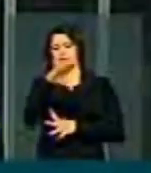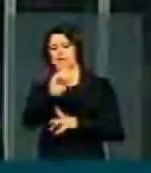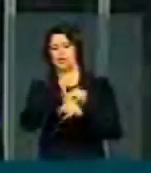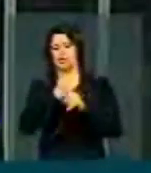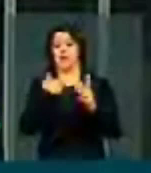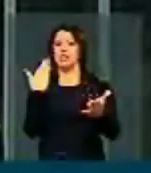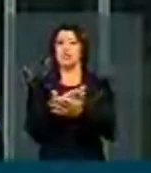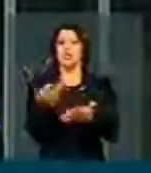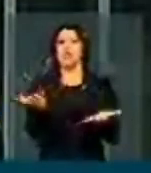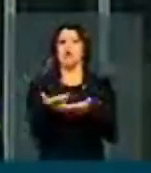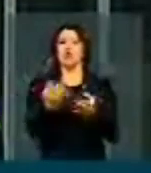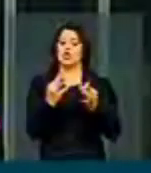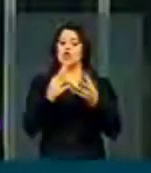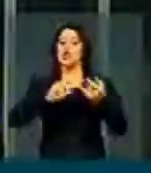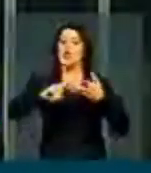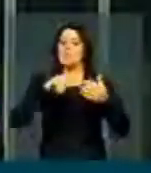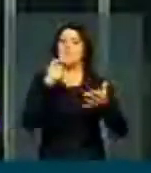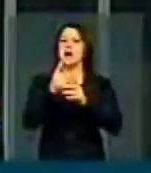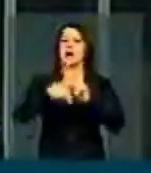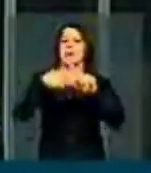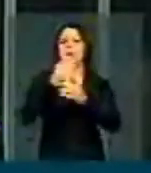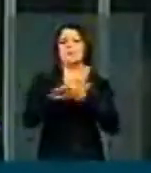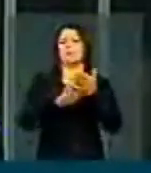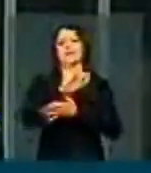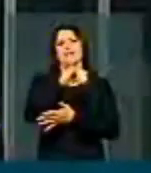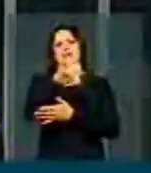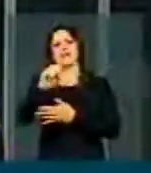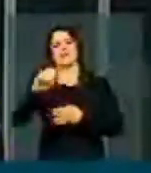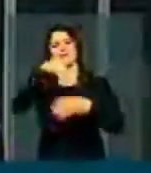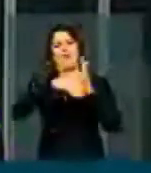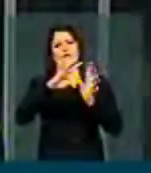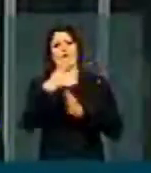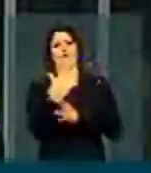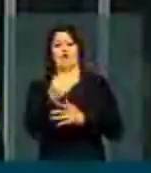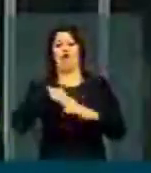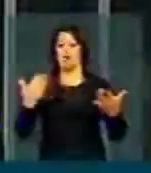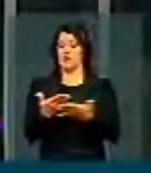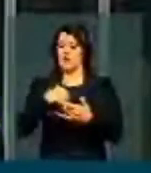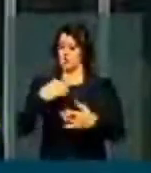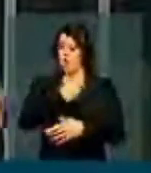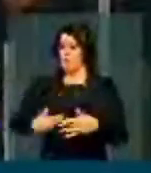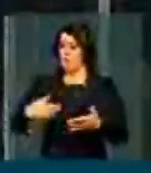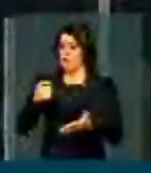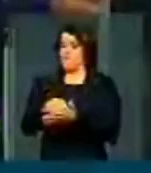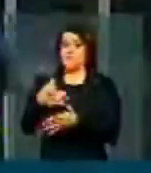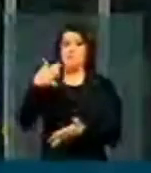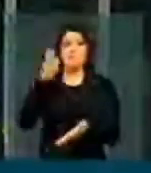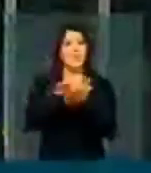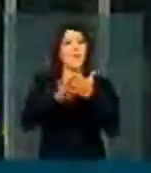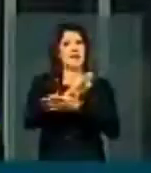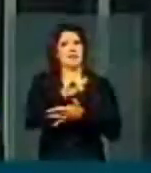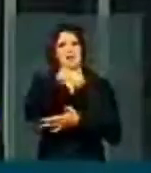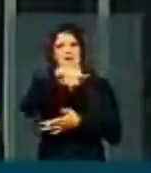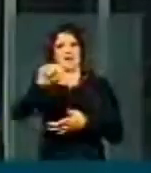40 atividades não pagam mais Previdência sobre a folha. E o Tesouro não deu nenhum tostão para a Previdência